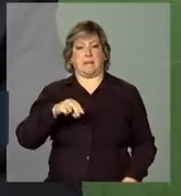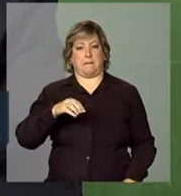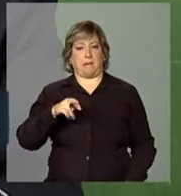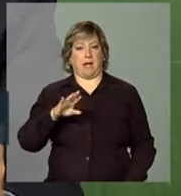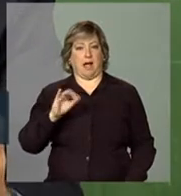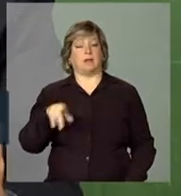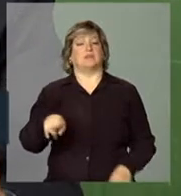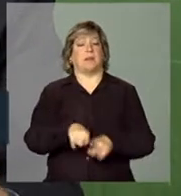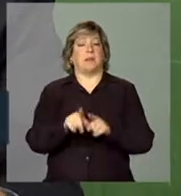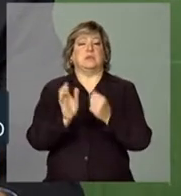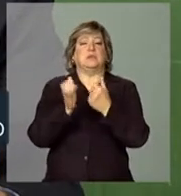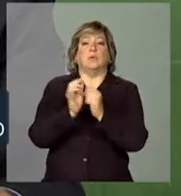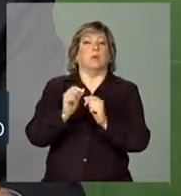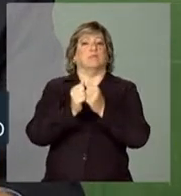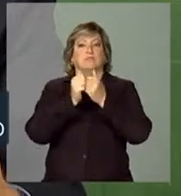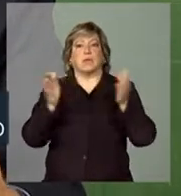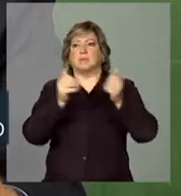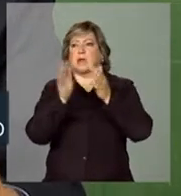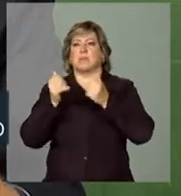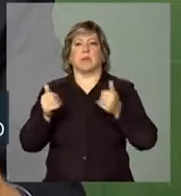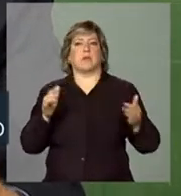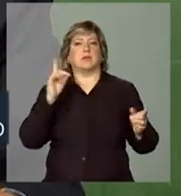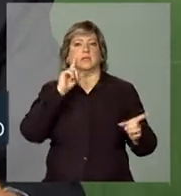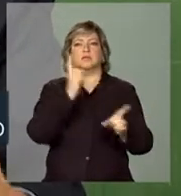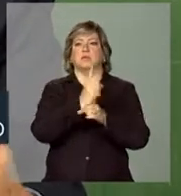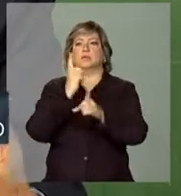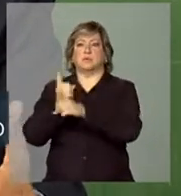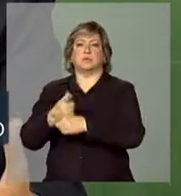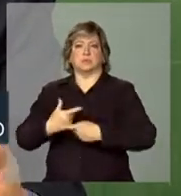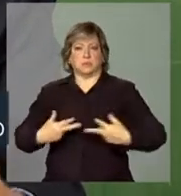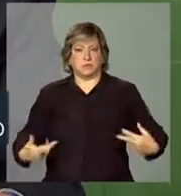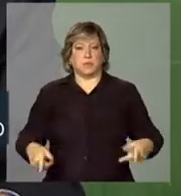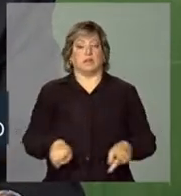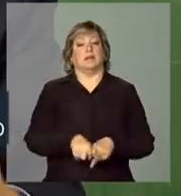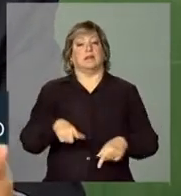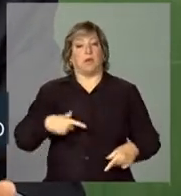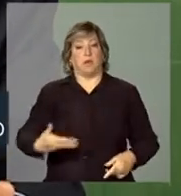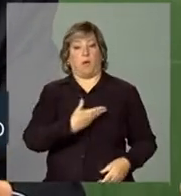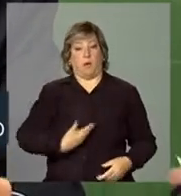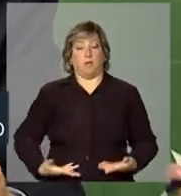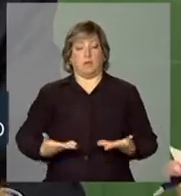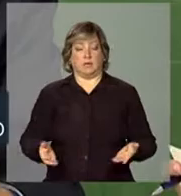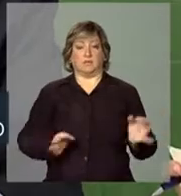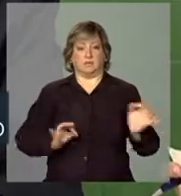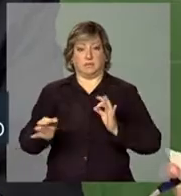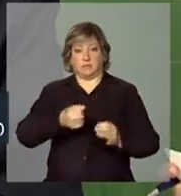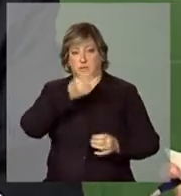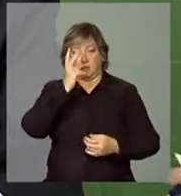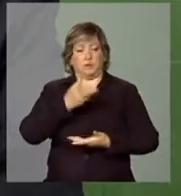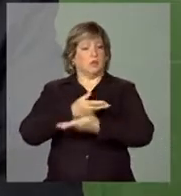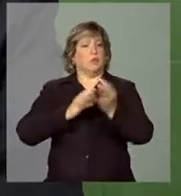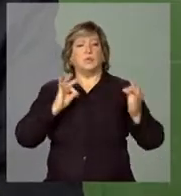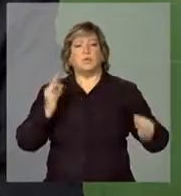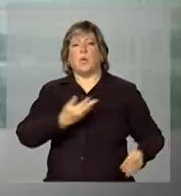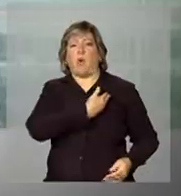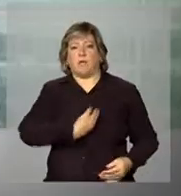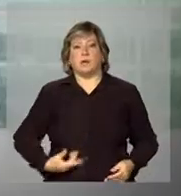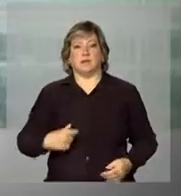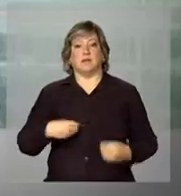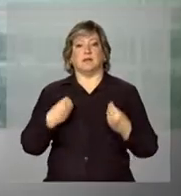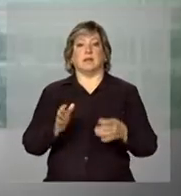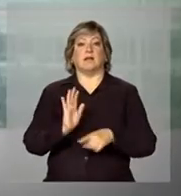caixa preta. Ou seja, a administração pública está se abrindo para além daquilo que a lei determina.